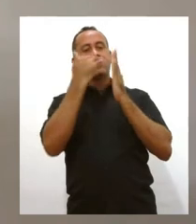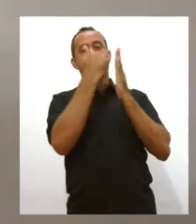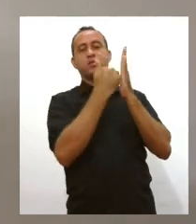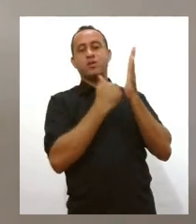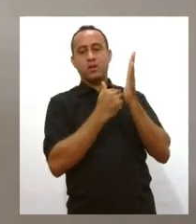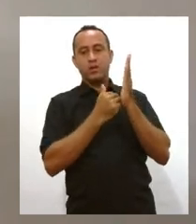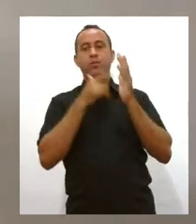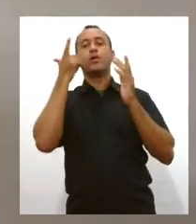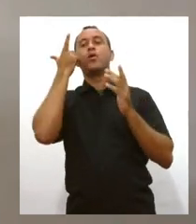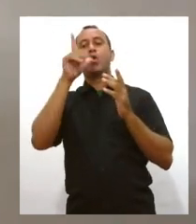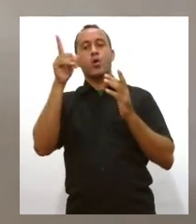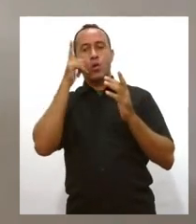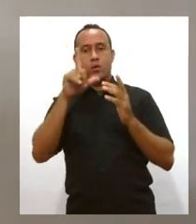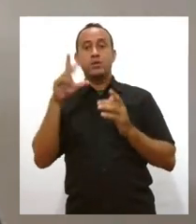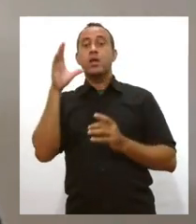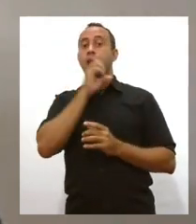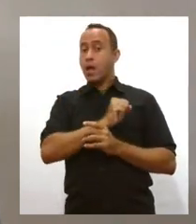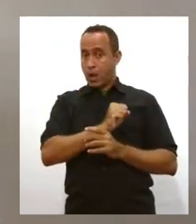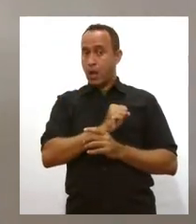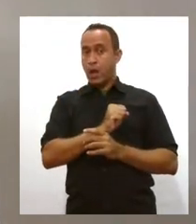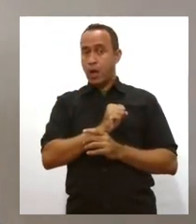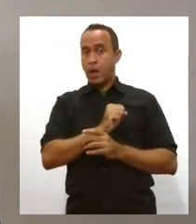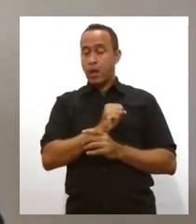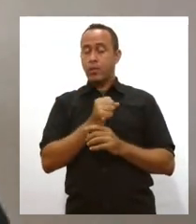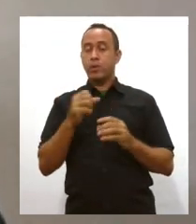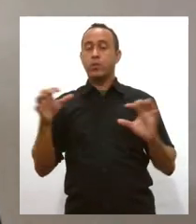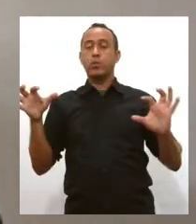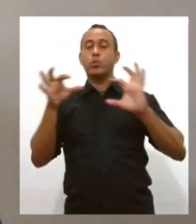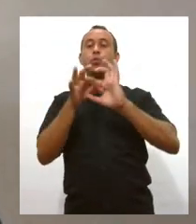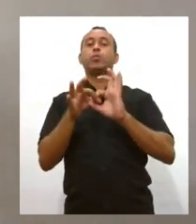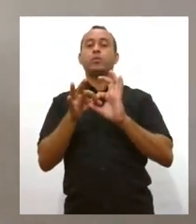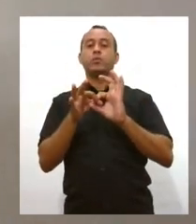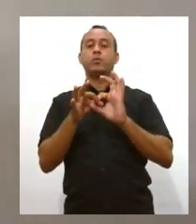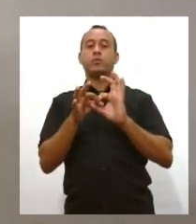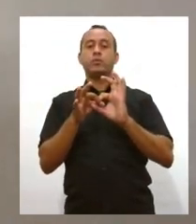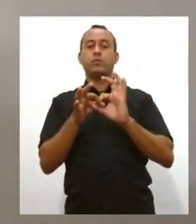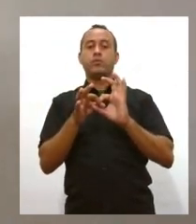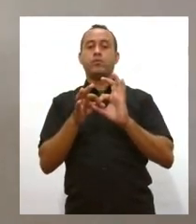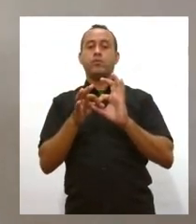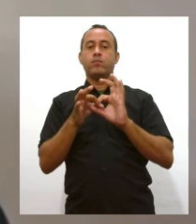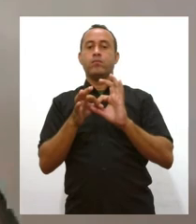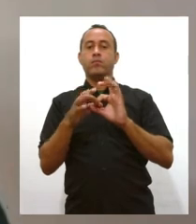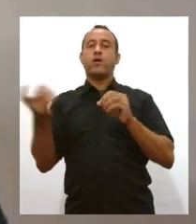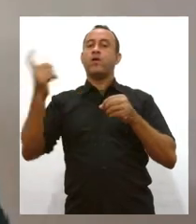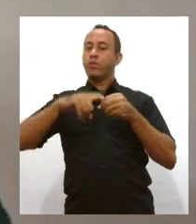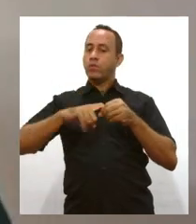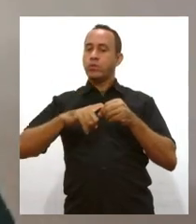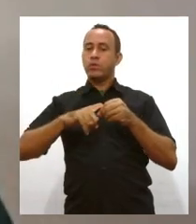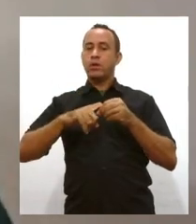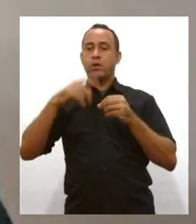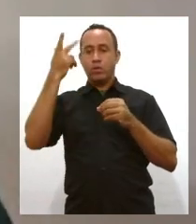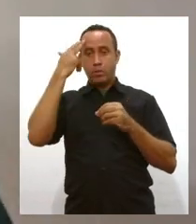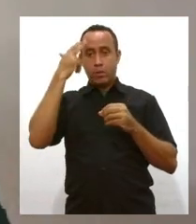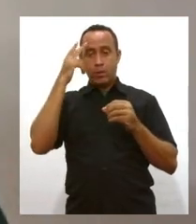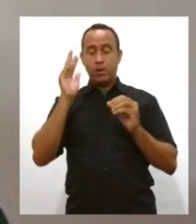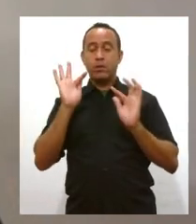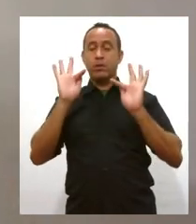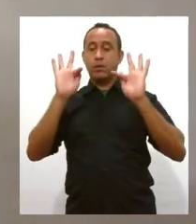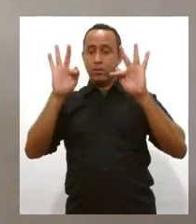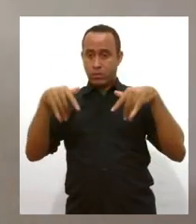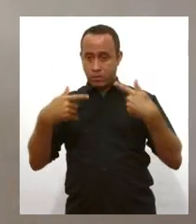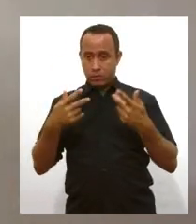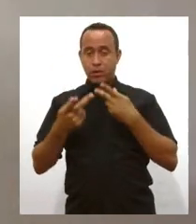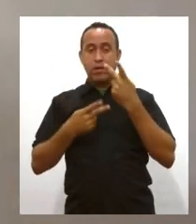consiga, de uma vez só, de uma forma unificada mesmo, voltar a funcionar as áreas comuns. E eu quero finalizar a minha participação